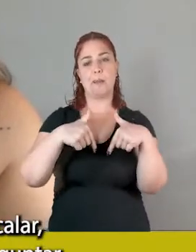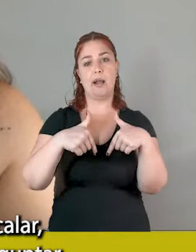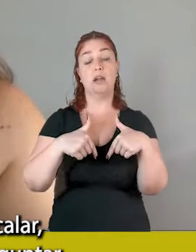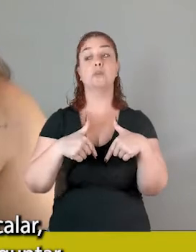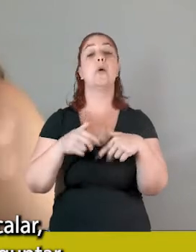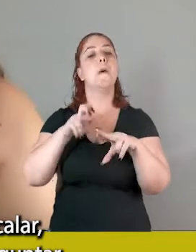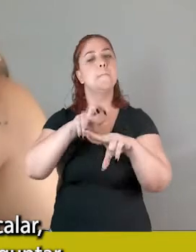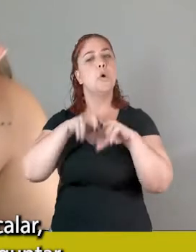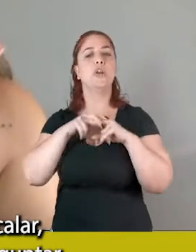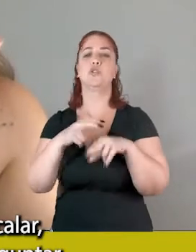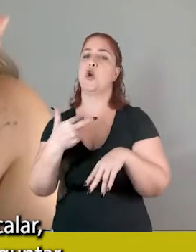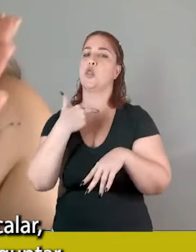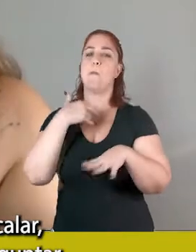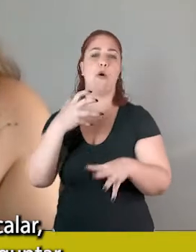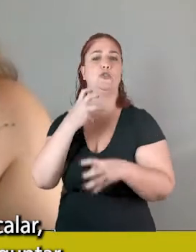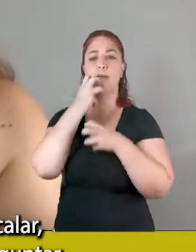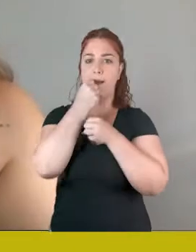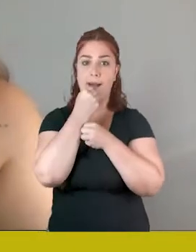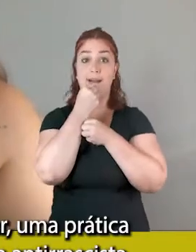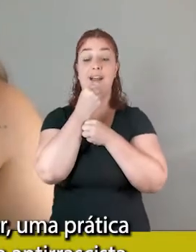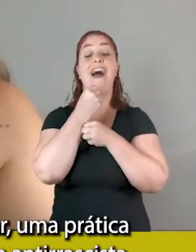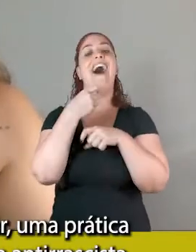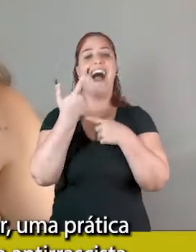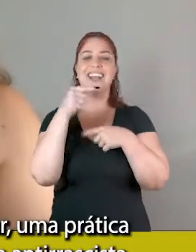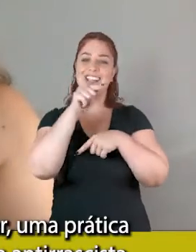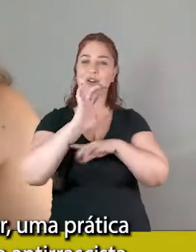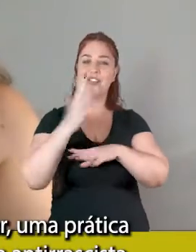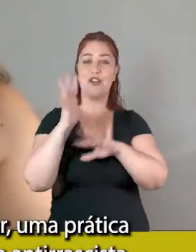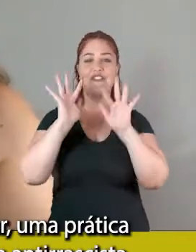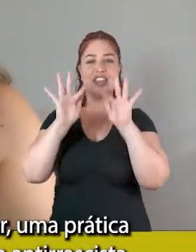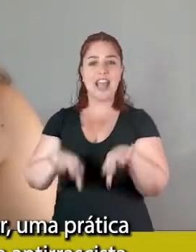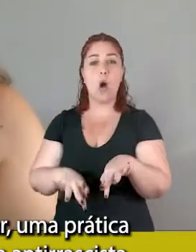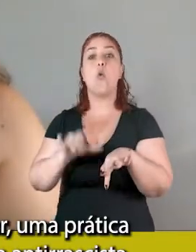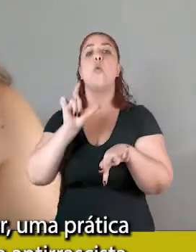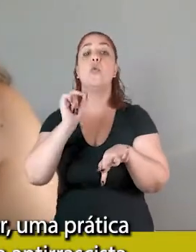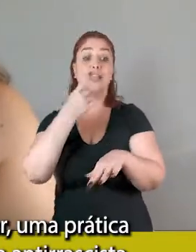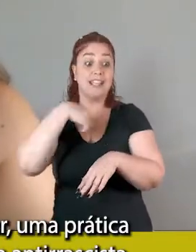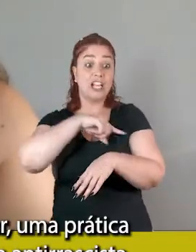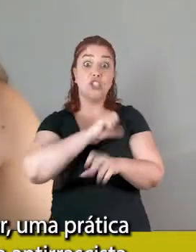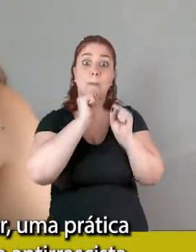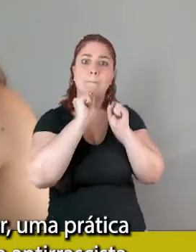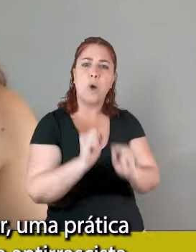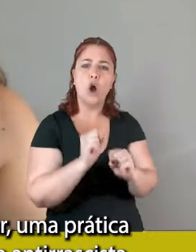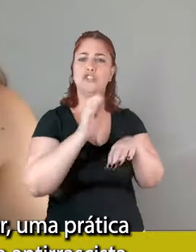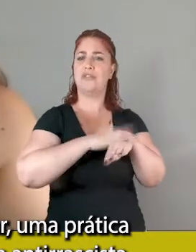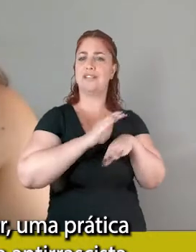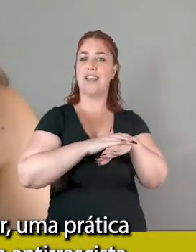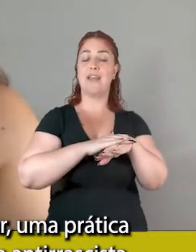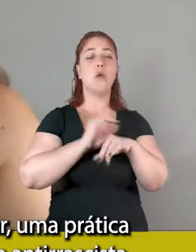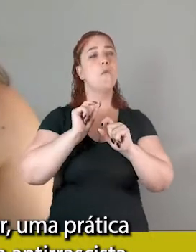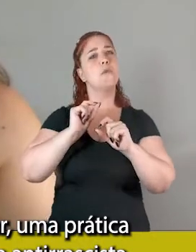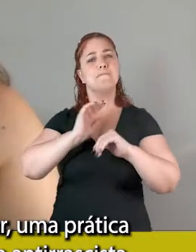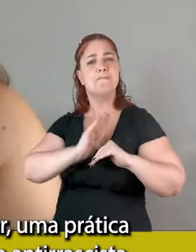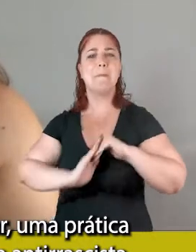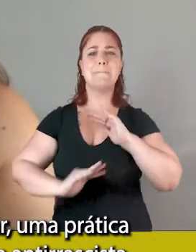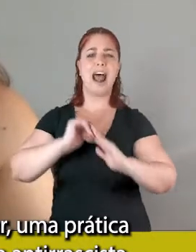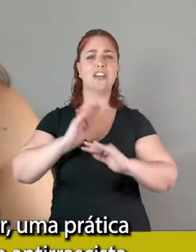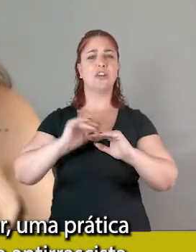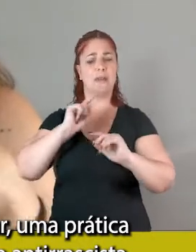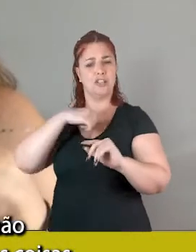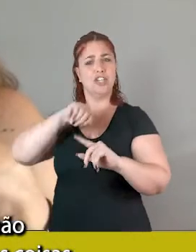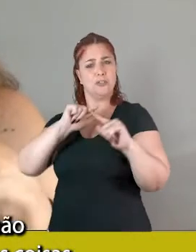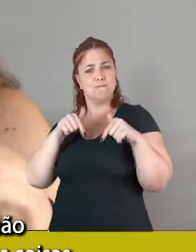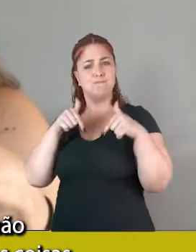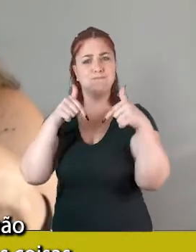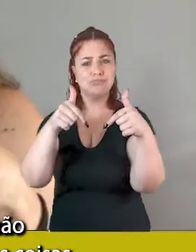calar, eu ia, no final, te perguntar, né, o que a gente poderia fazer de uma prática para embandeirar essa luta